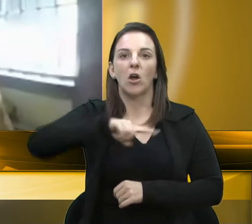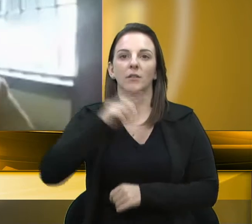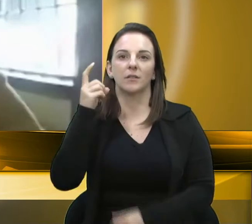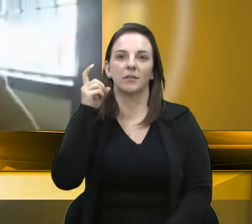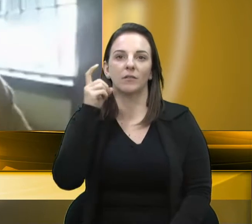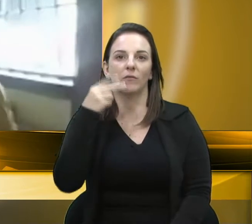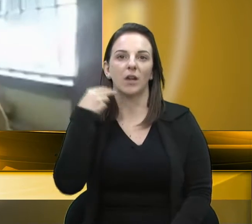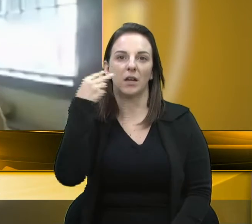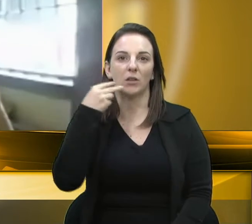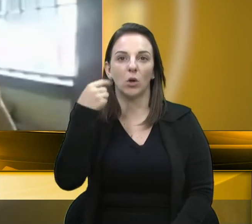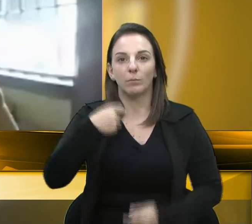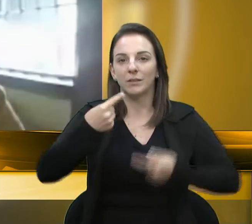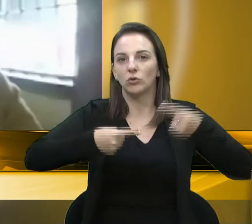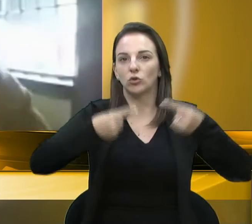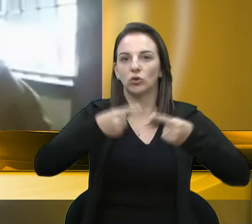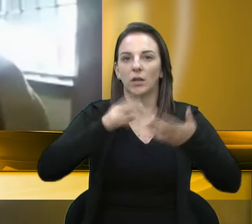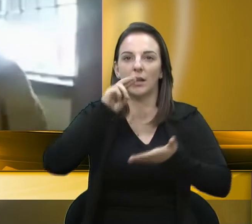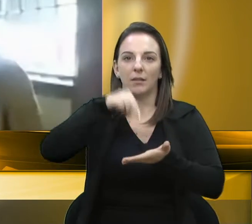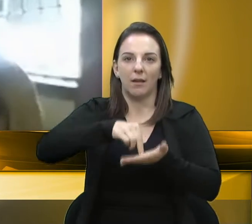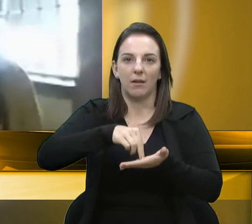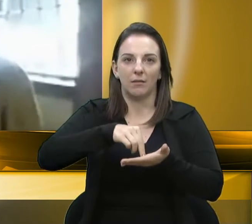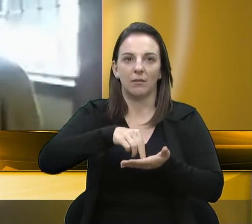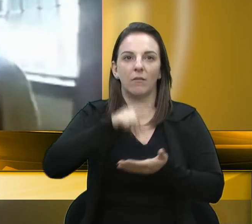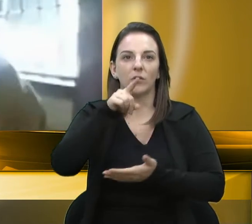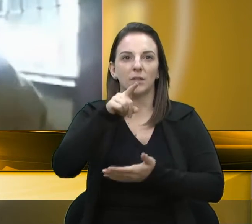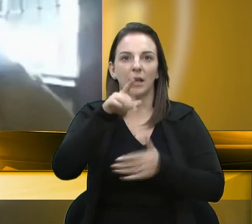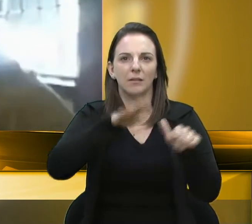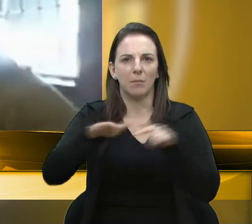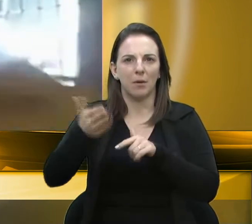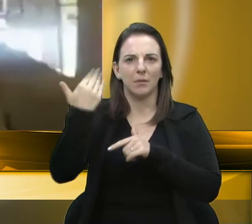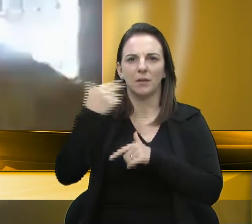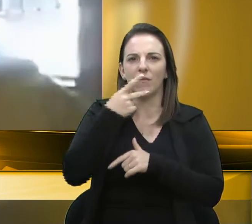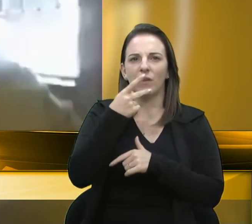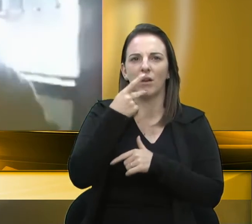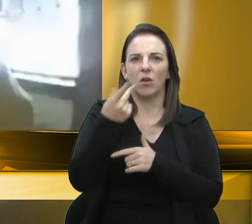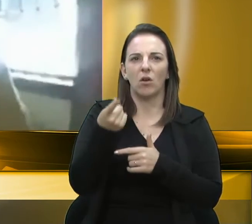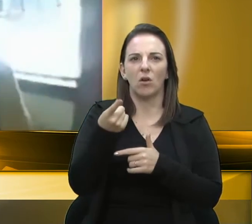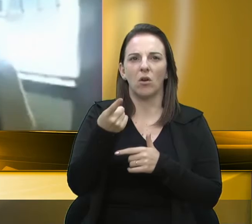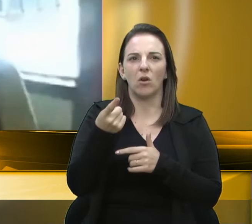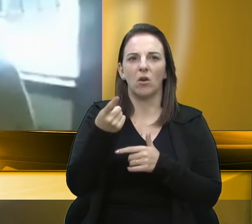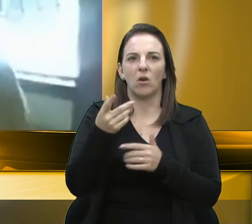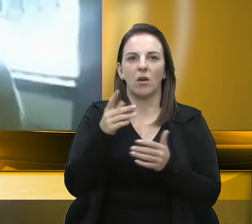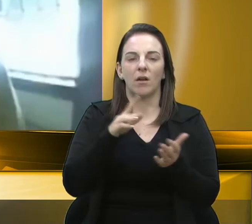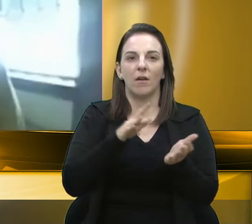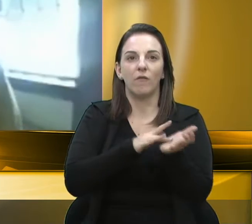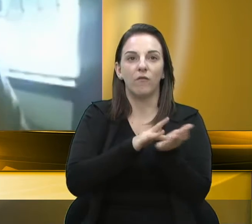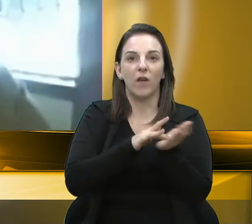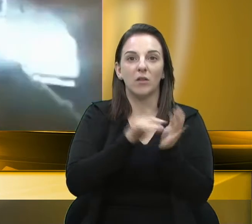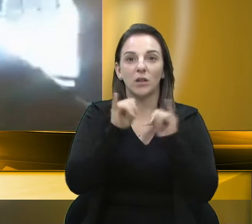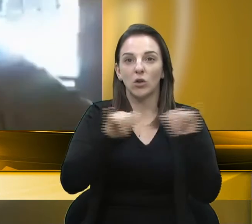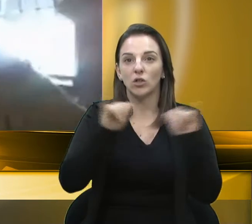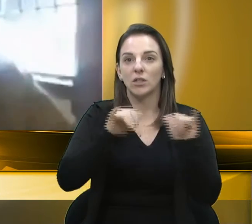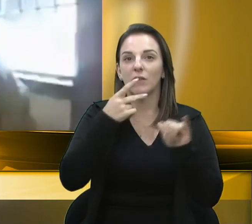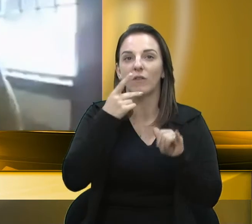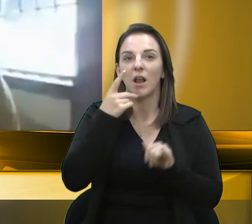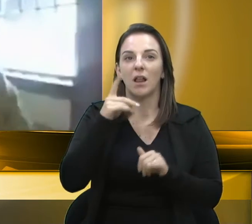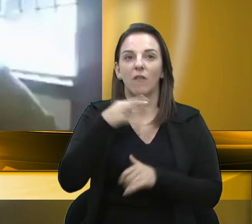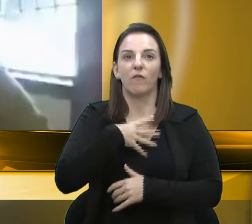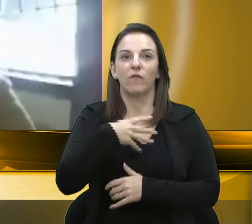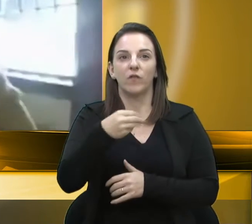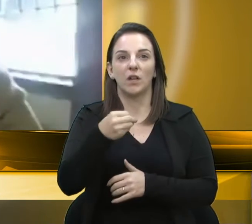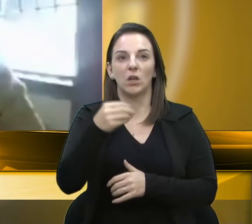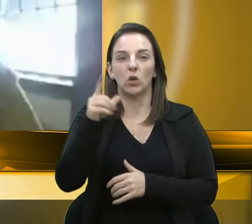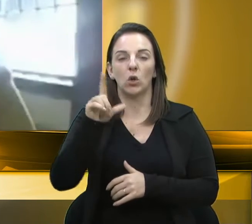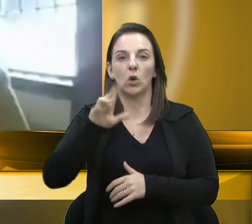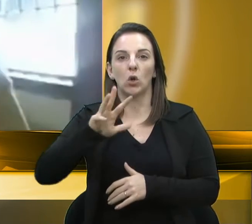Semana passada, eu venho dizer que o filho do Lula era dono de avião, dizendo que isso aí é a fake news mais divulgada que existe. Está em tudo que é site sério, dizendo o